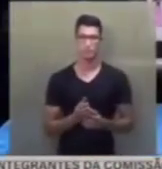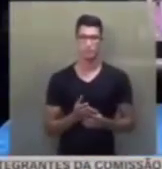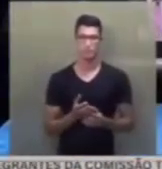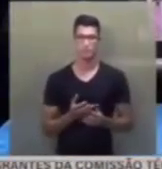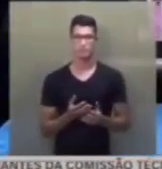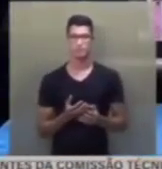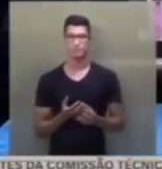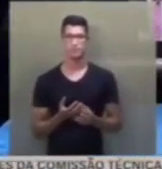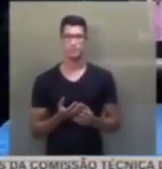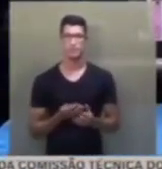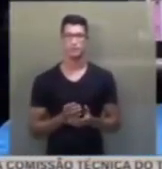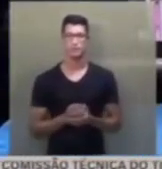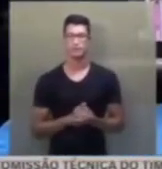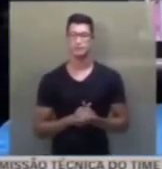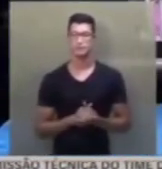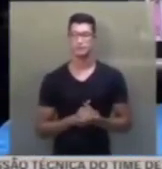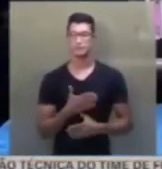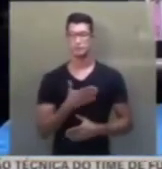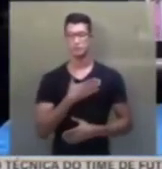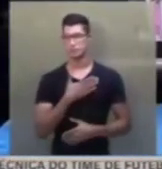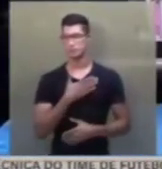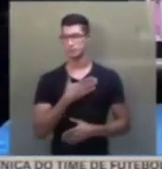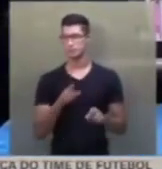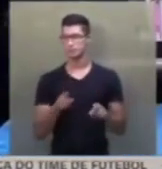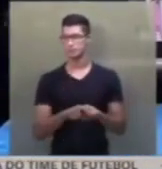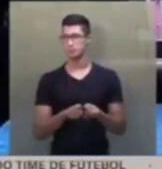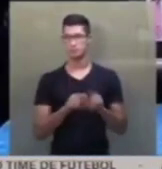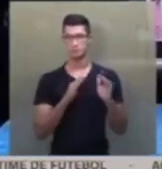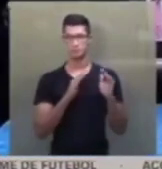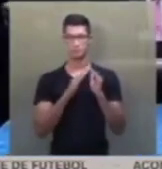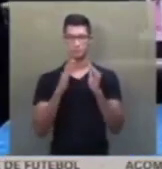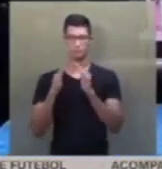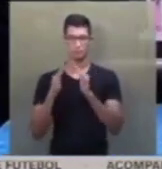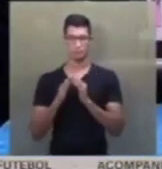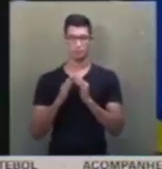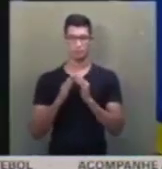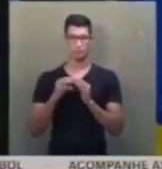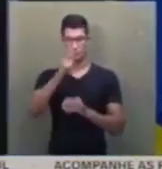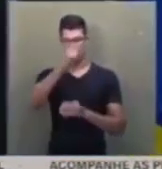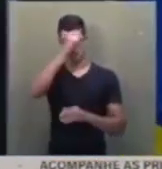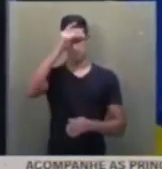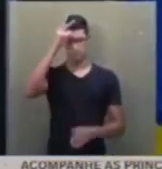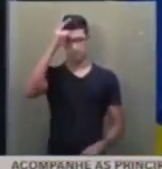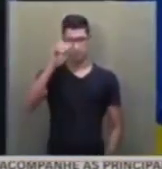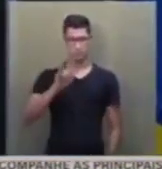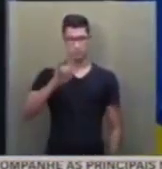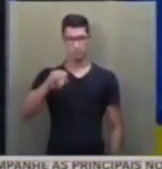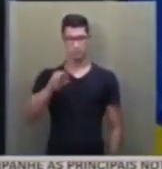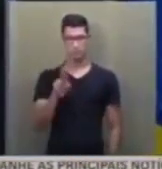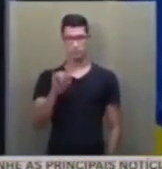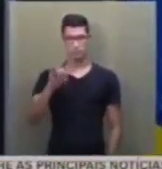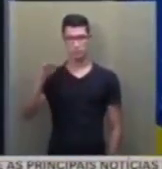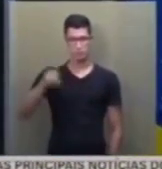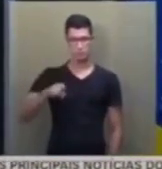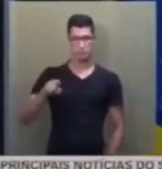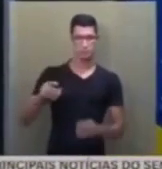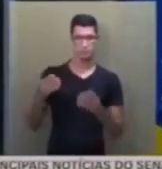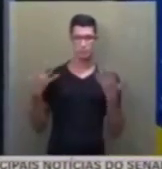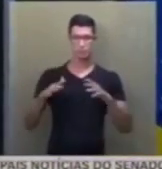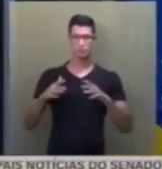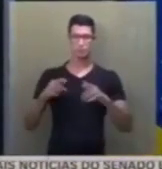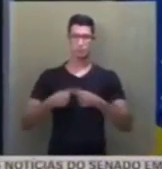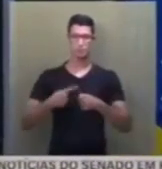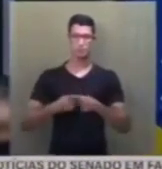deferência. A mim e aos moradores, aos habitantes do município de Ijuí, uma das mais prósperas cidades do